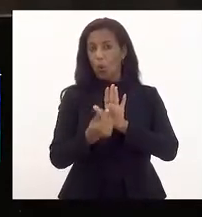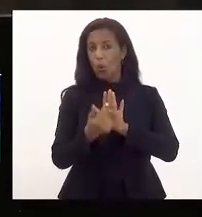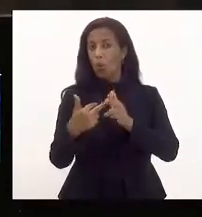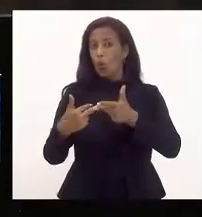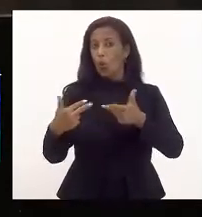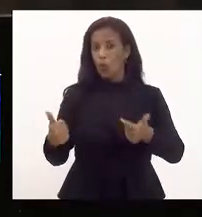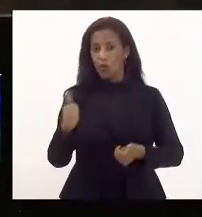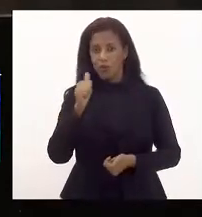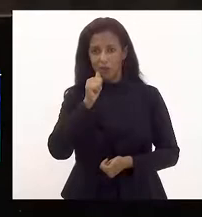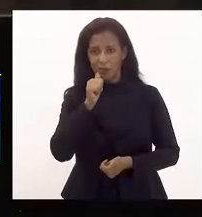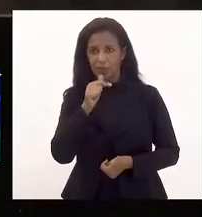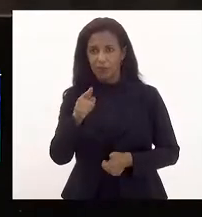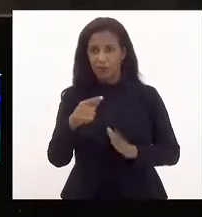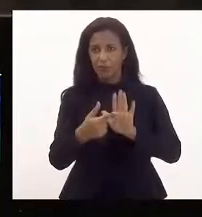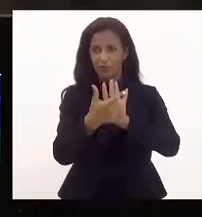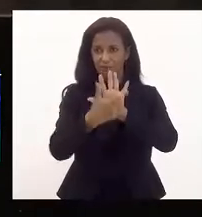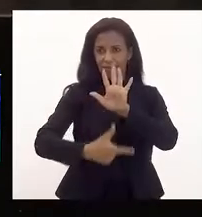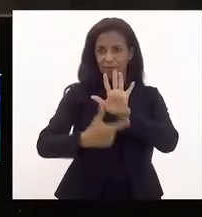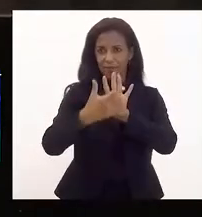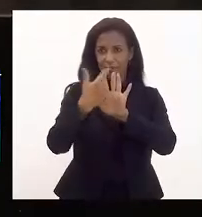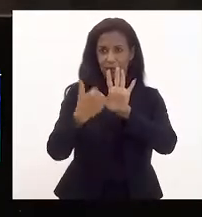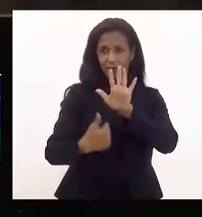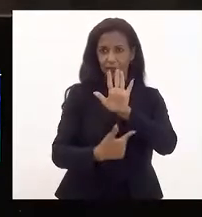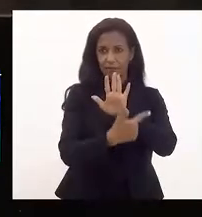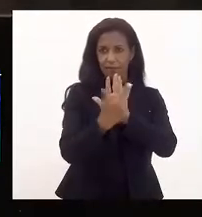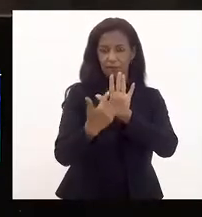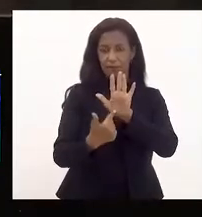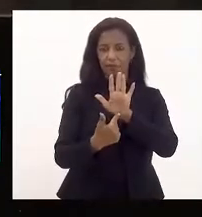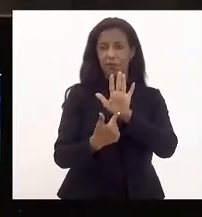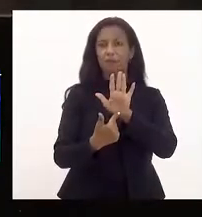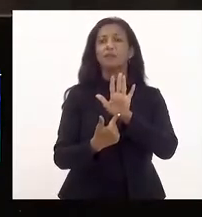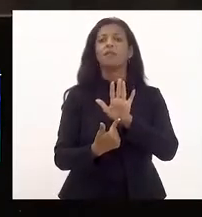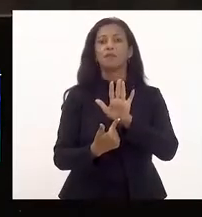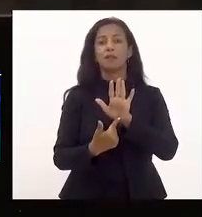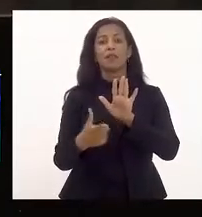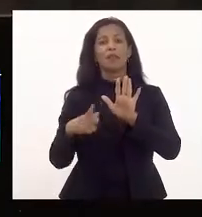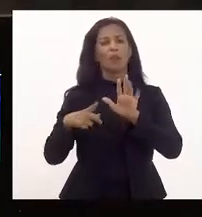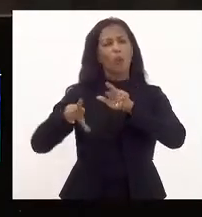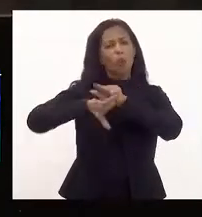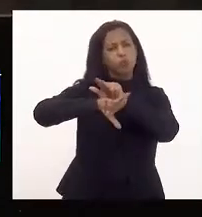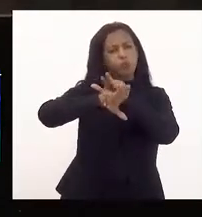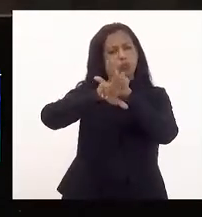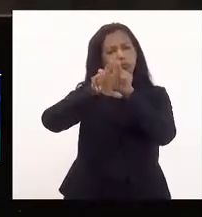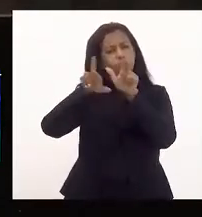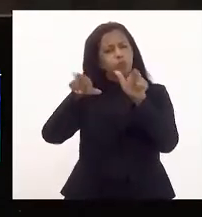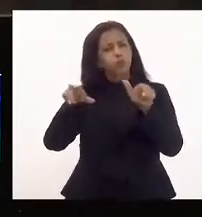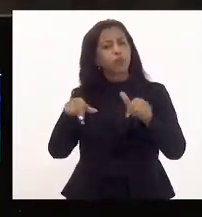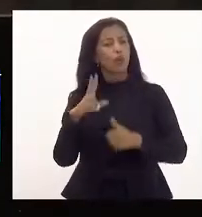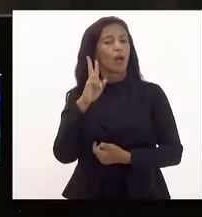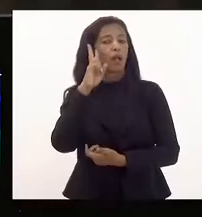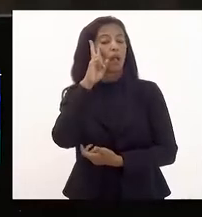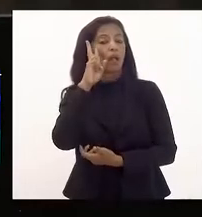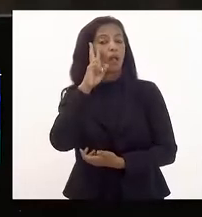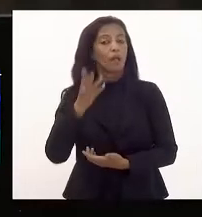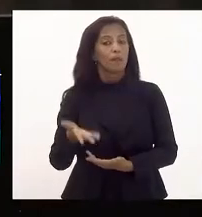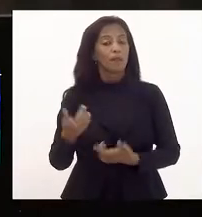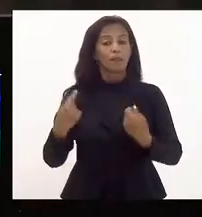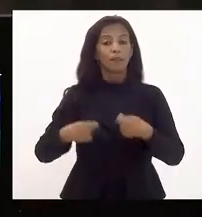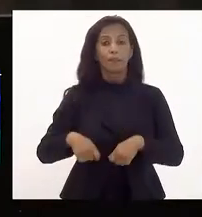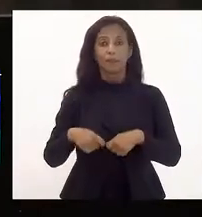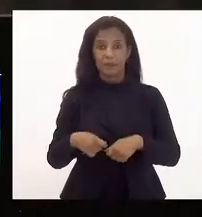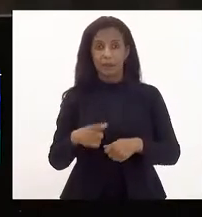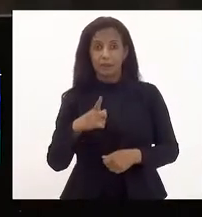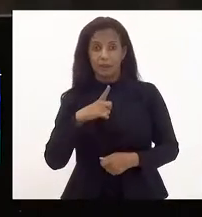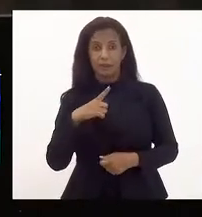de mulher, mas que também aqui aparece uma diversidade, lembrando que é preciso